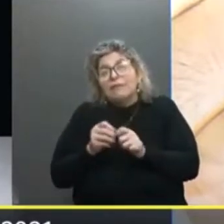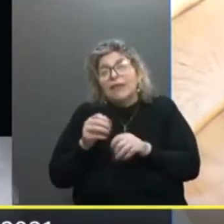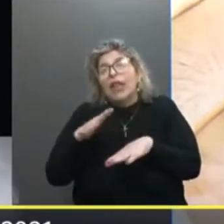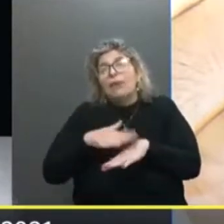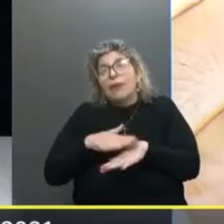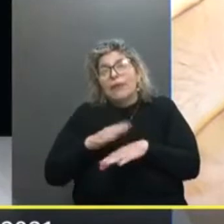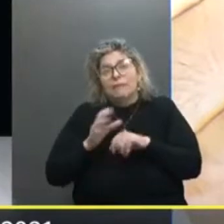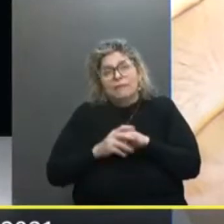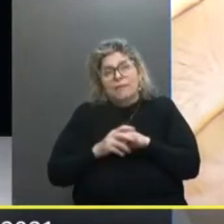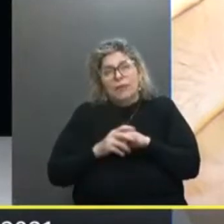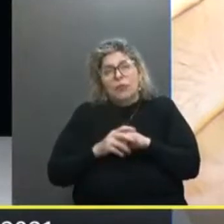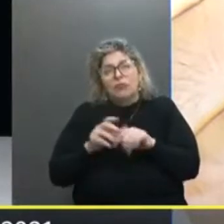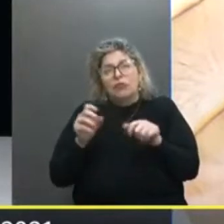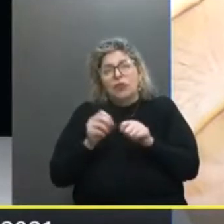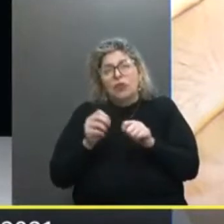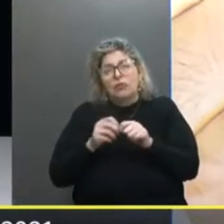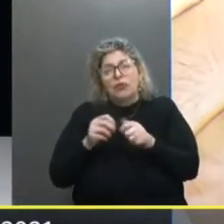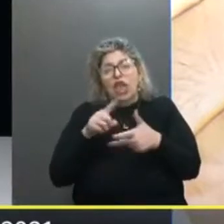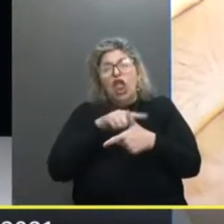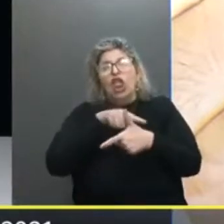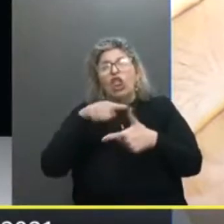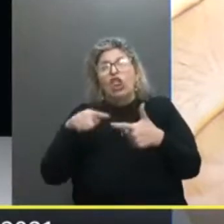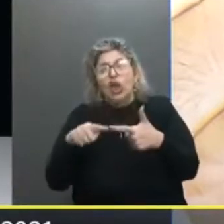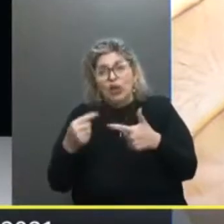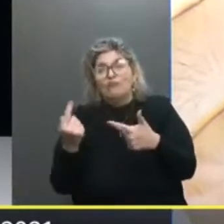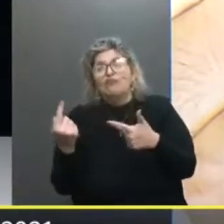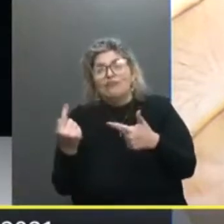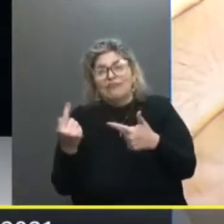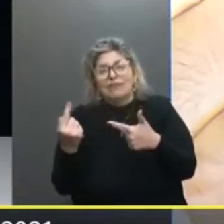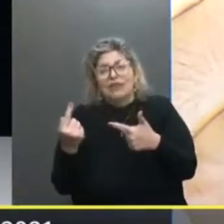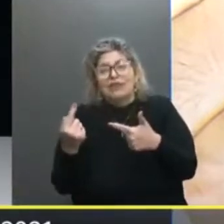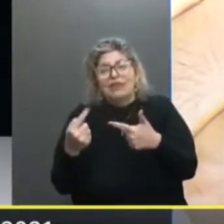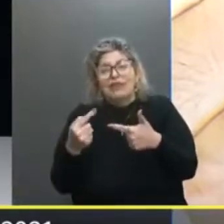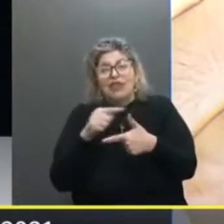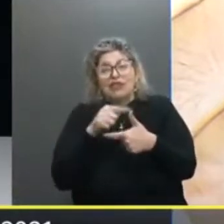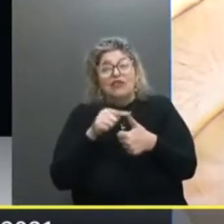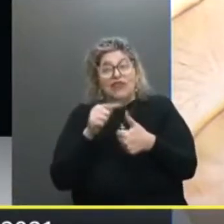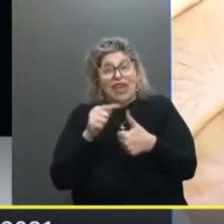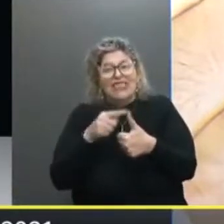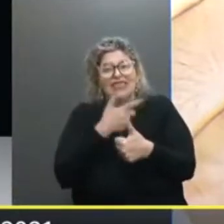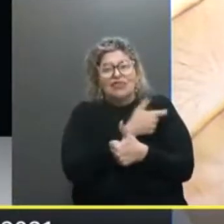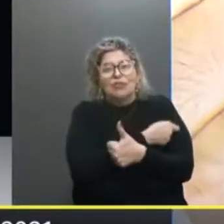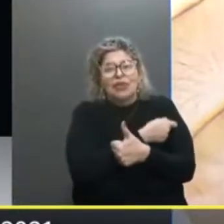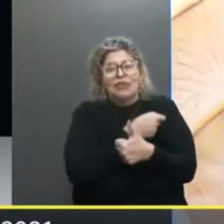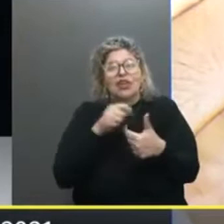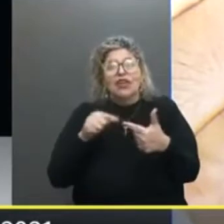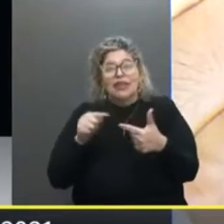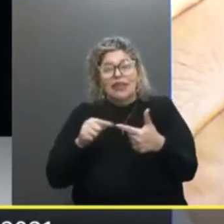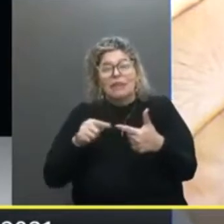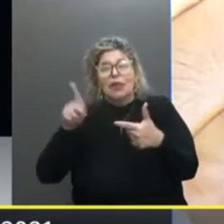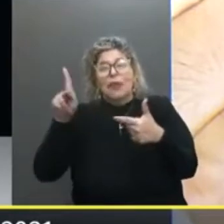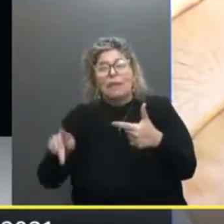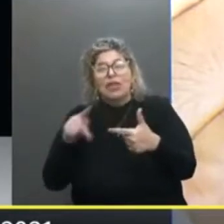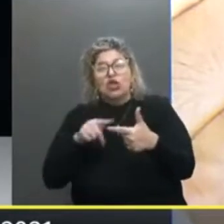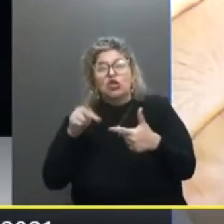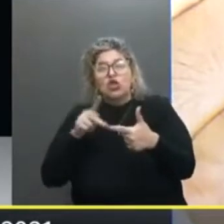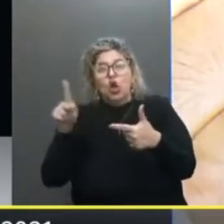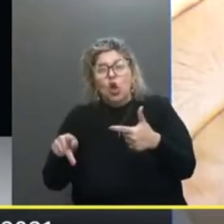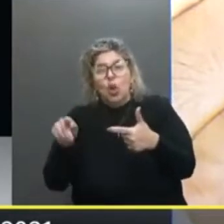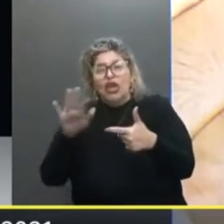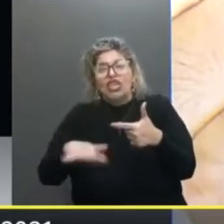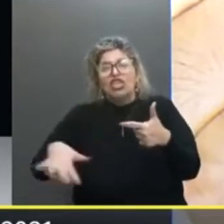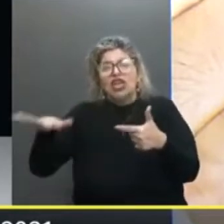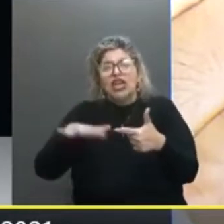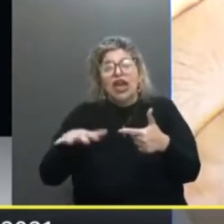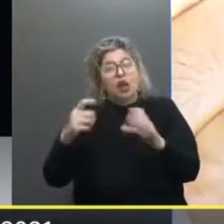Foi que A gente faria Um dois por um Ou seja A gente vacina Um médico E automaticamente Vacina uma pessoa Da população geral Com